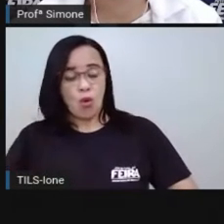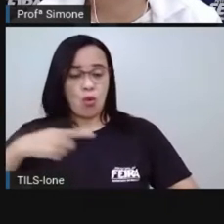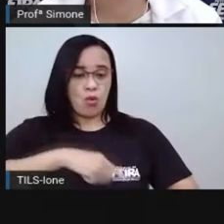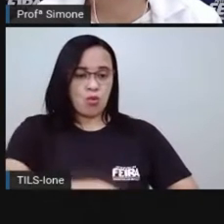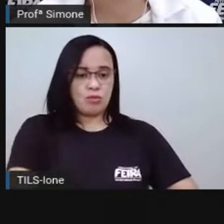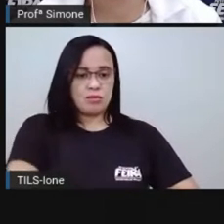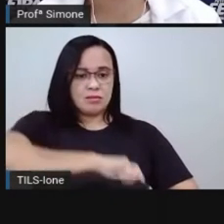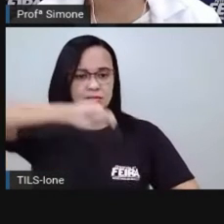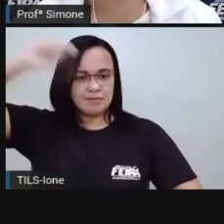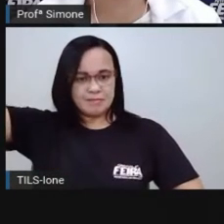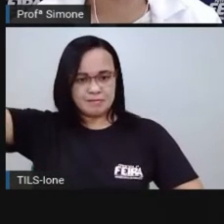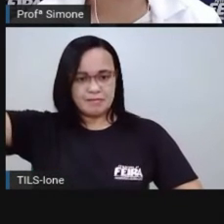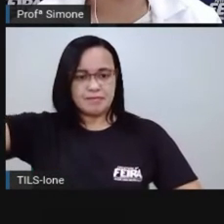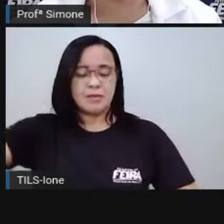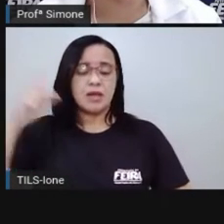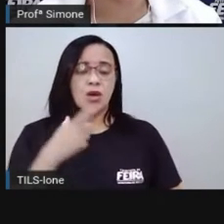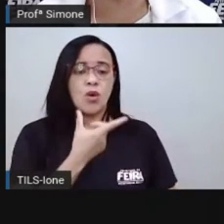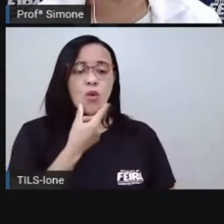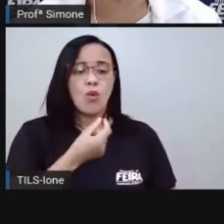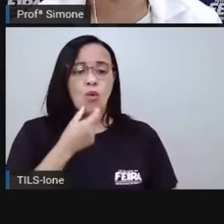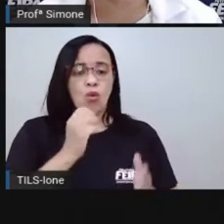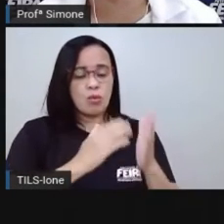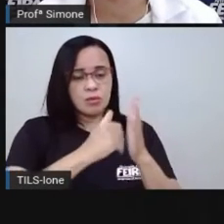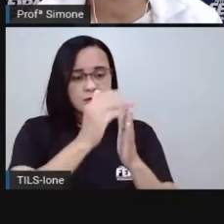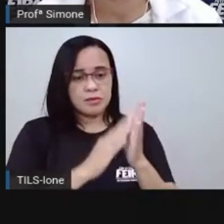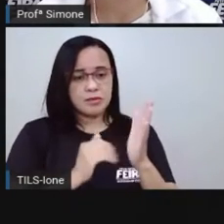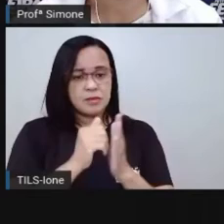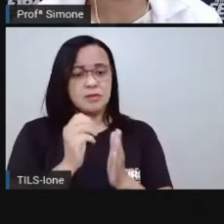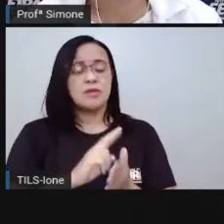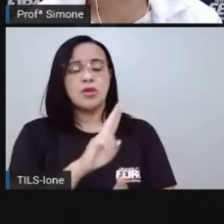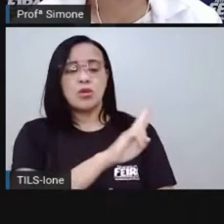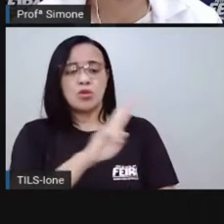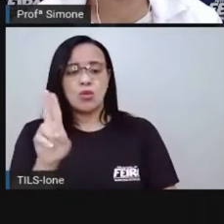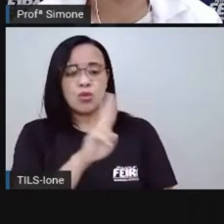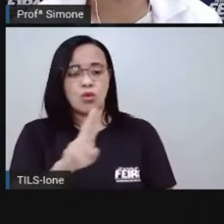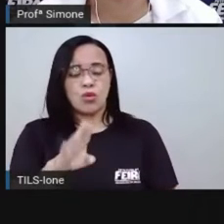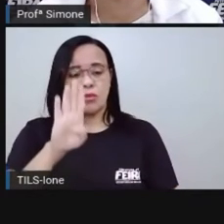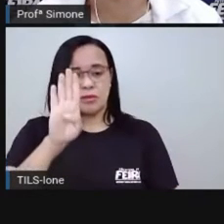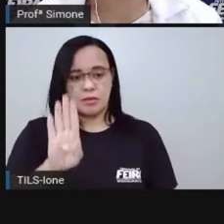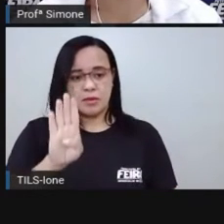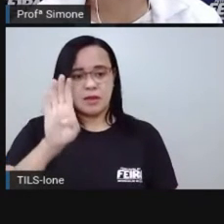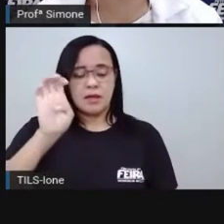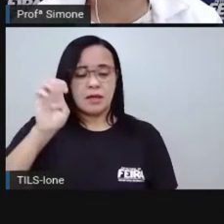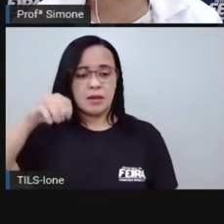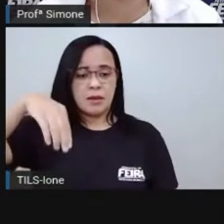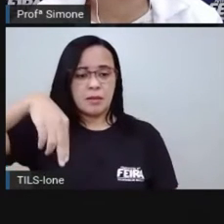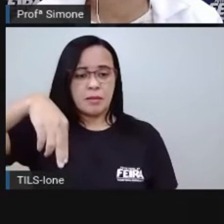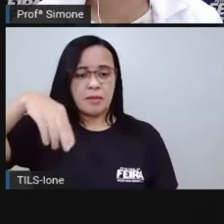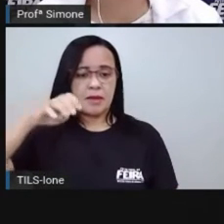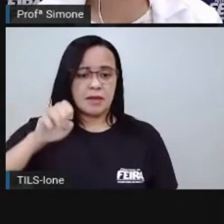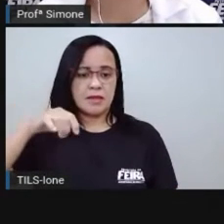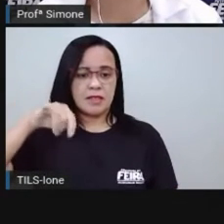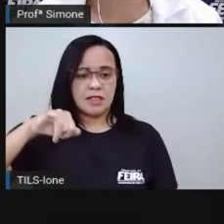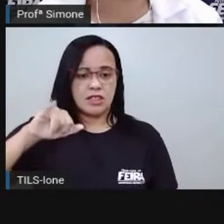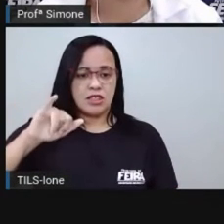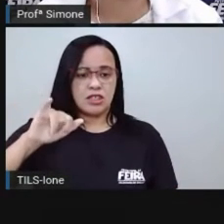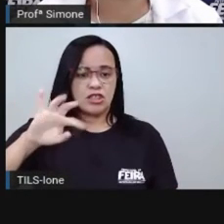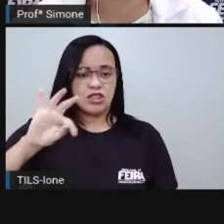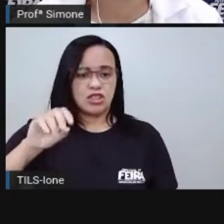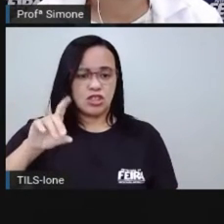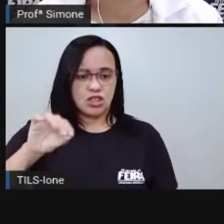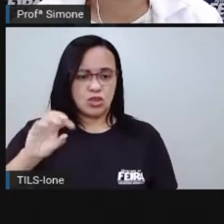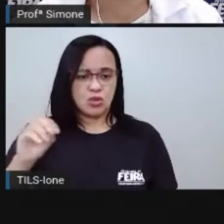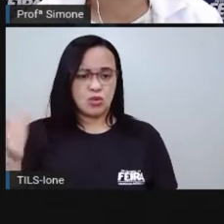feita pelo Benedito Calixto. Esse artista retratou o que seria